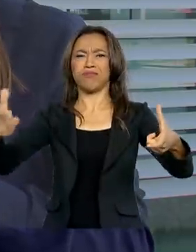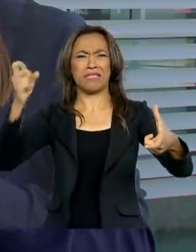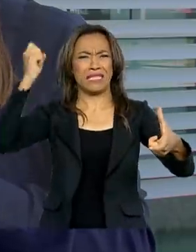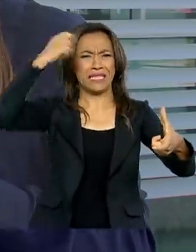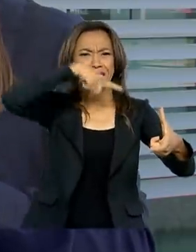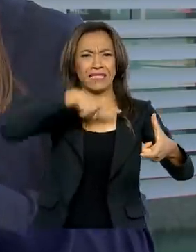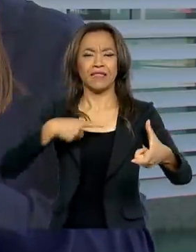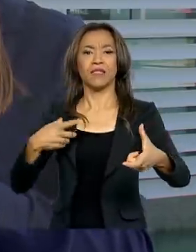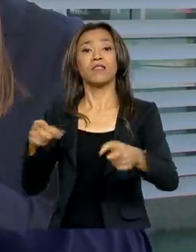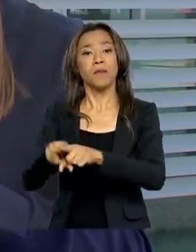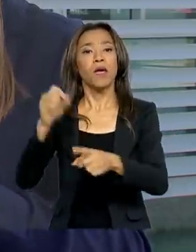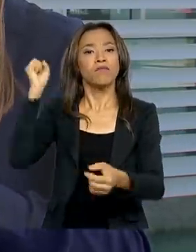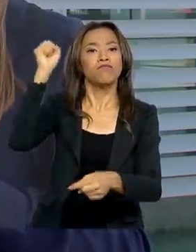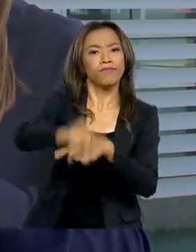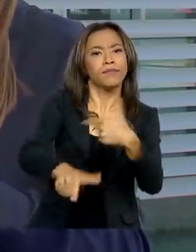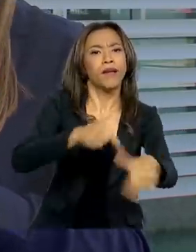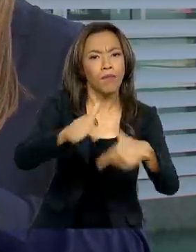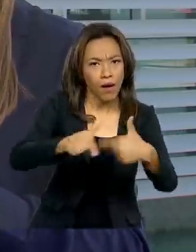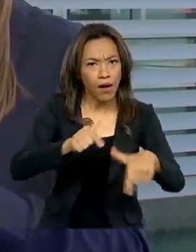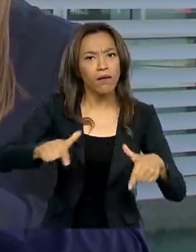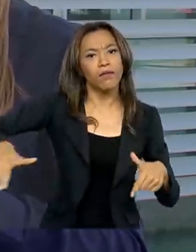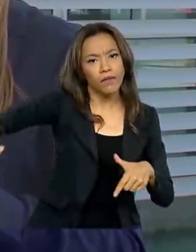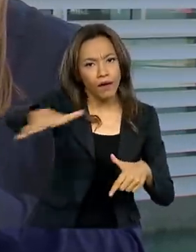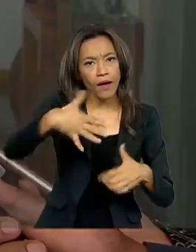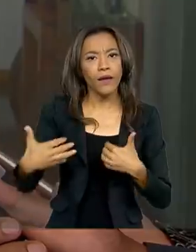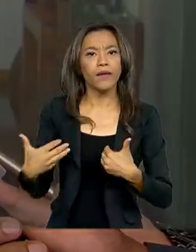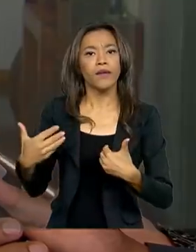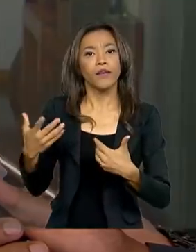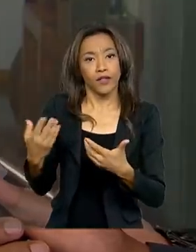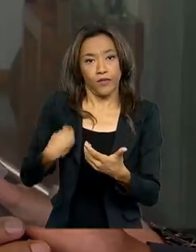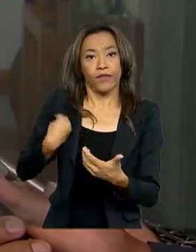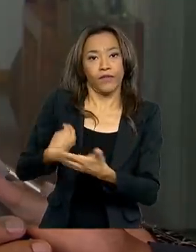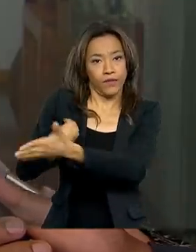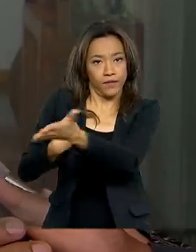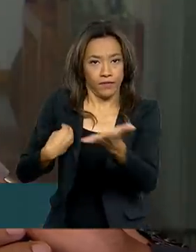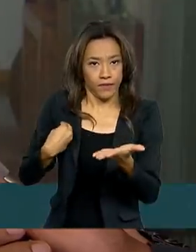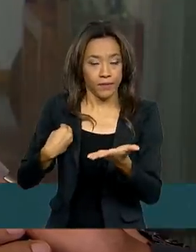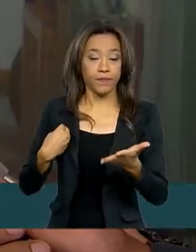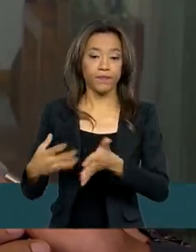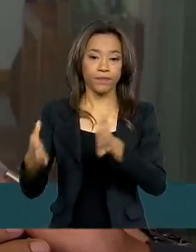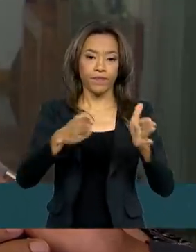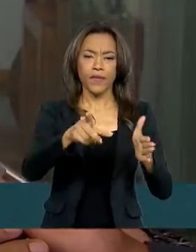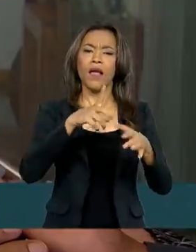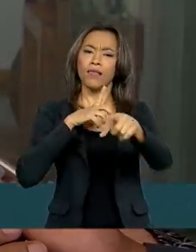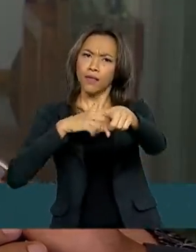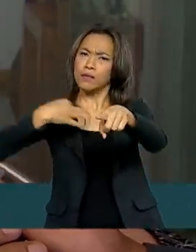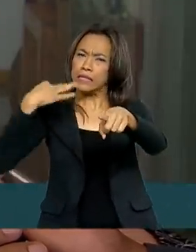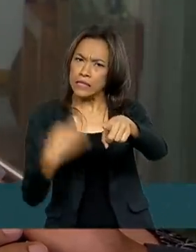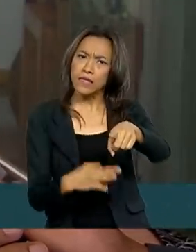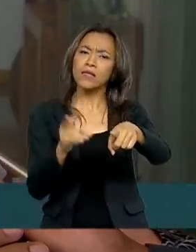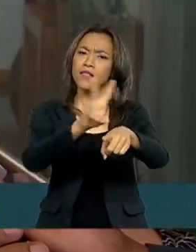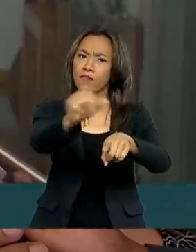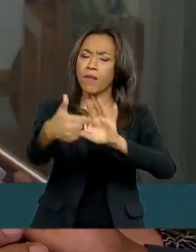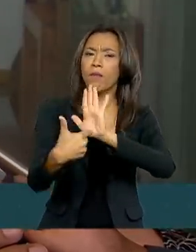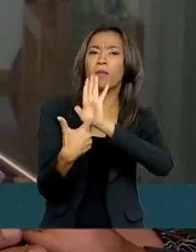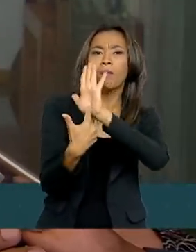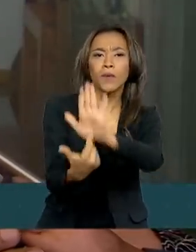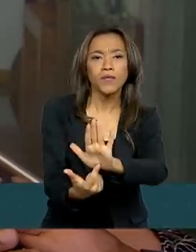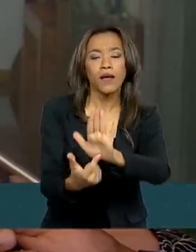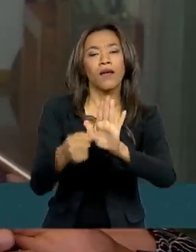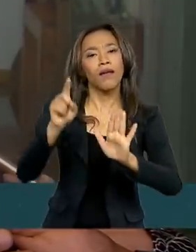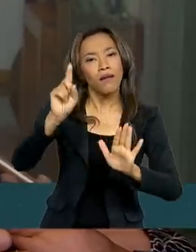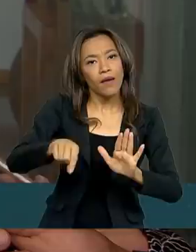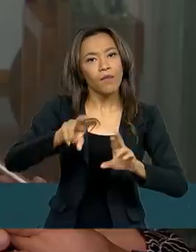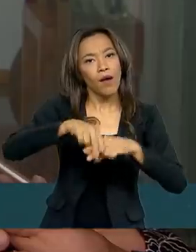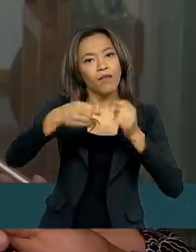também gerar emprego e renda na região onde vivem. Tenho certeza que nós vamos mostrar que é através dela que nós vamos